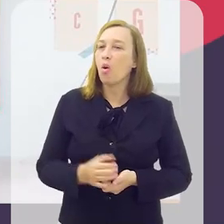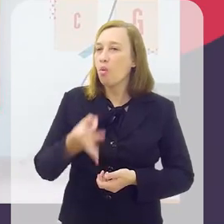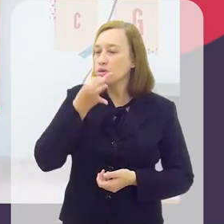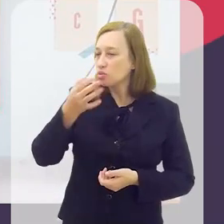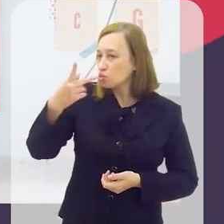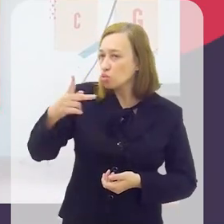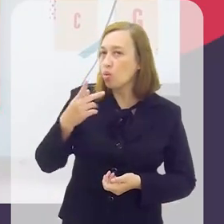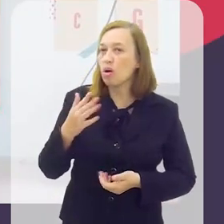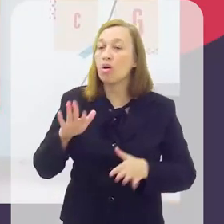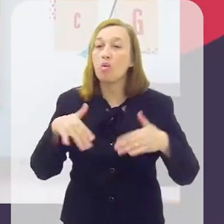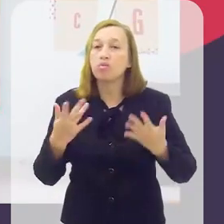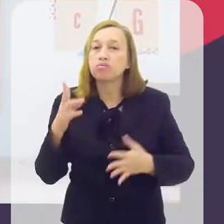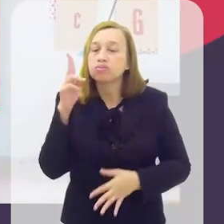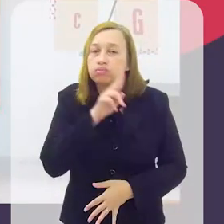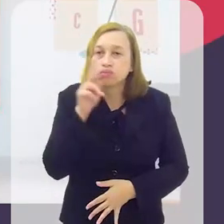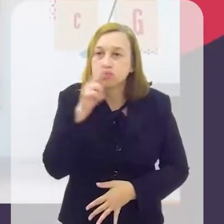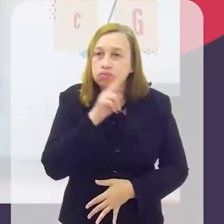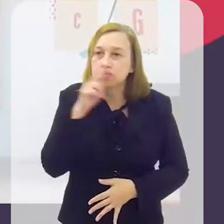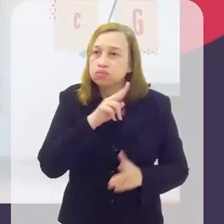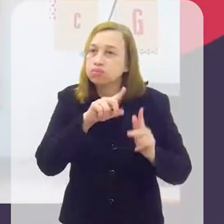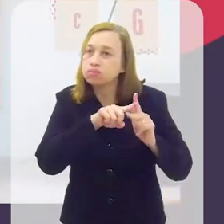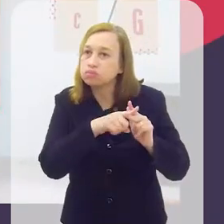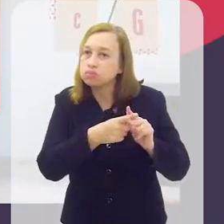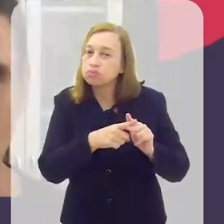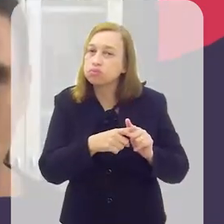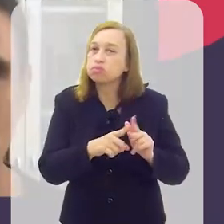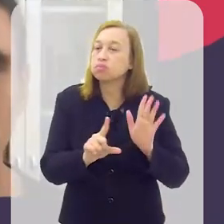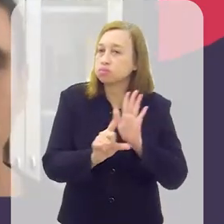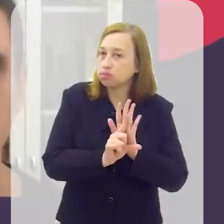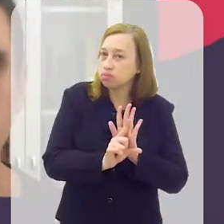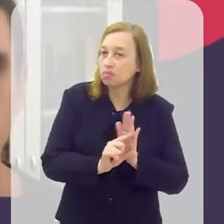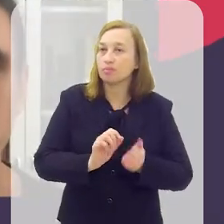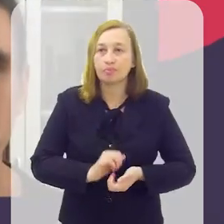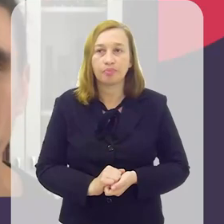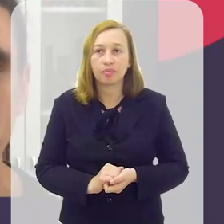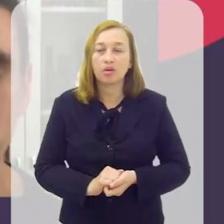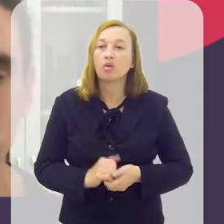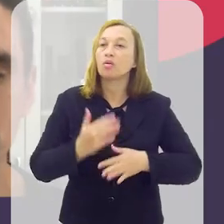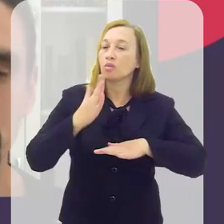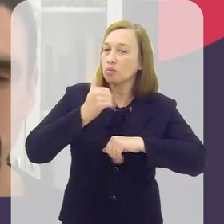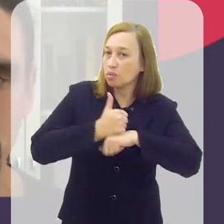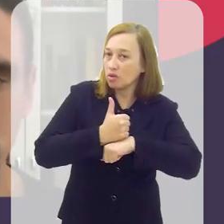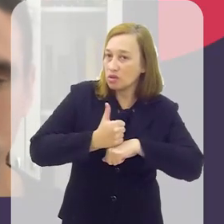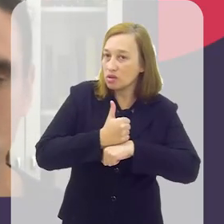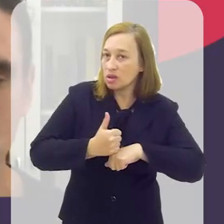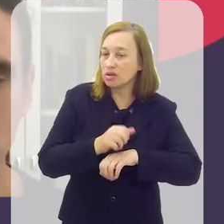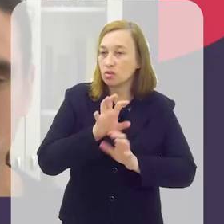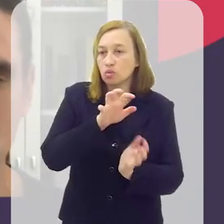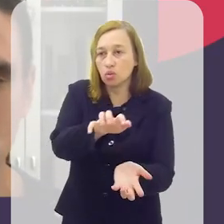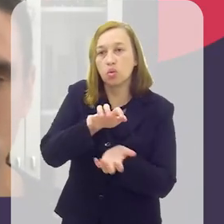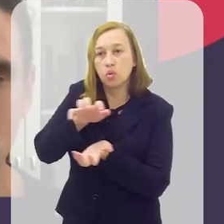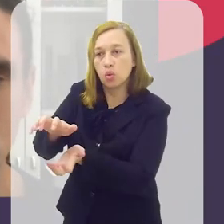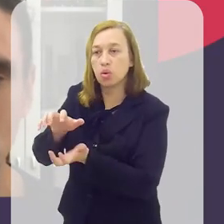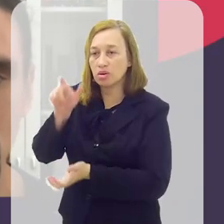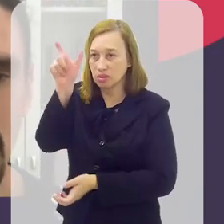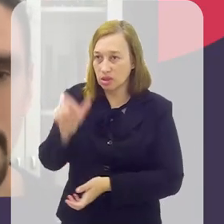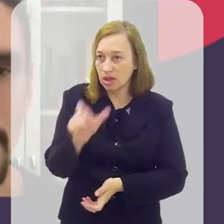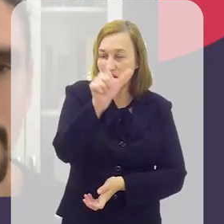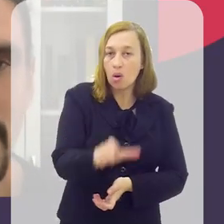Na sua opinião, qual a urgência dessa regulamentação, né? Da profissionalização dos entregadores?